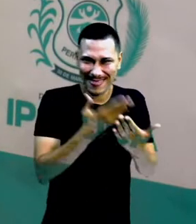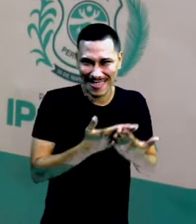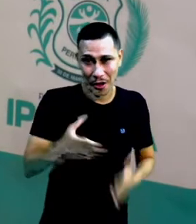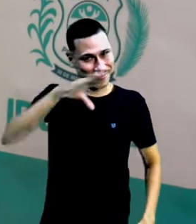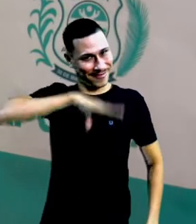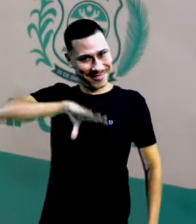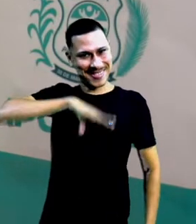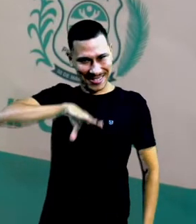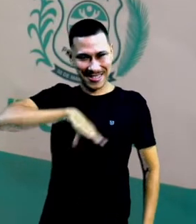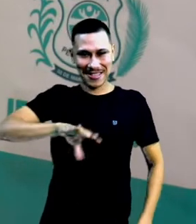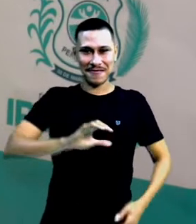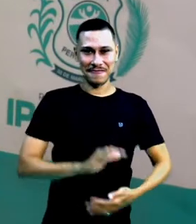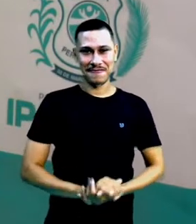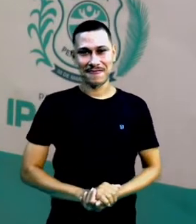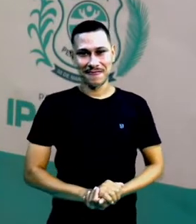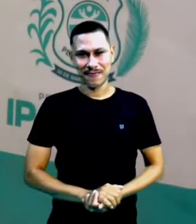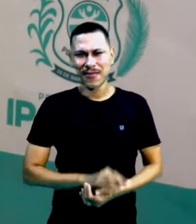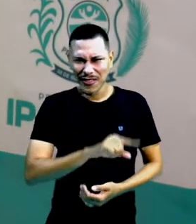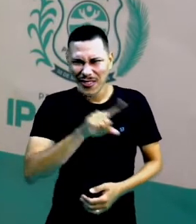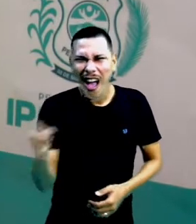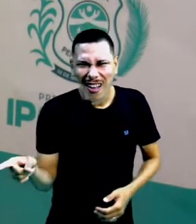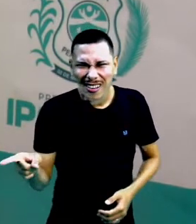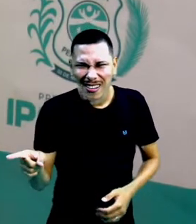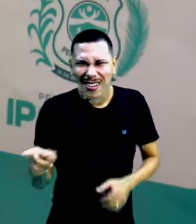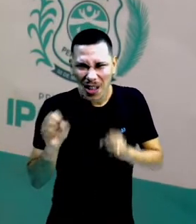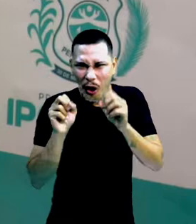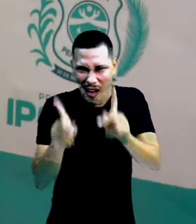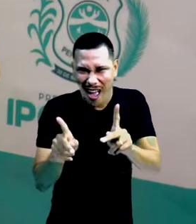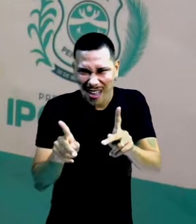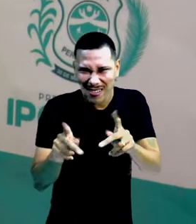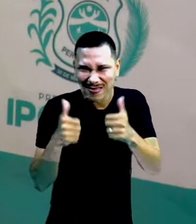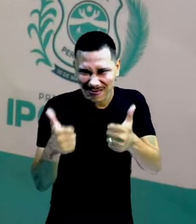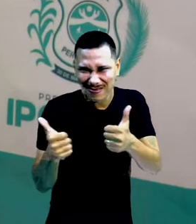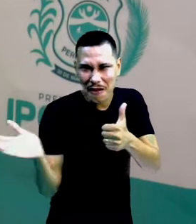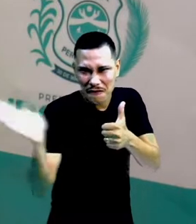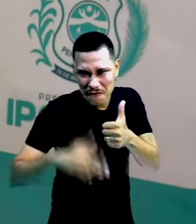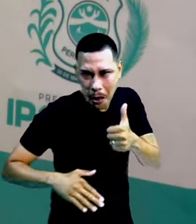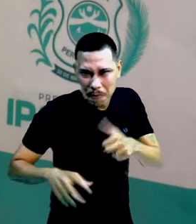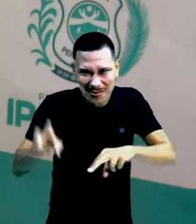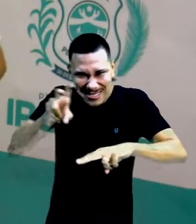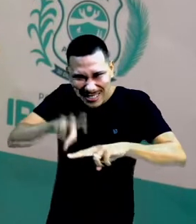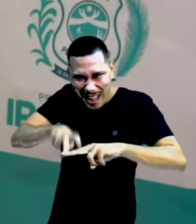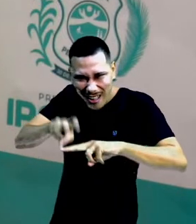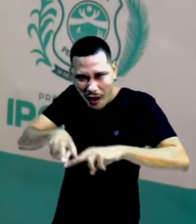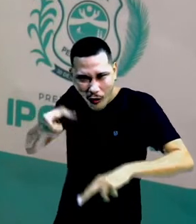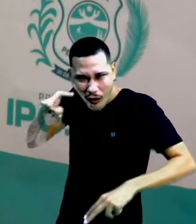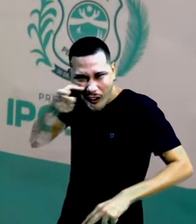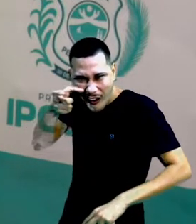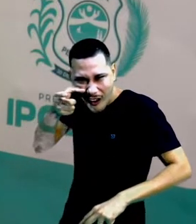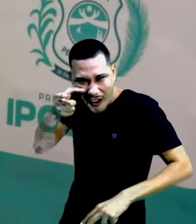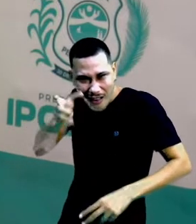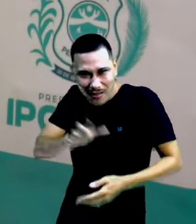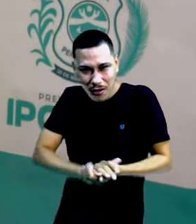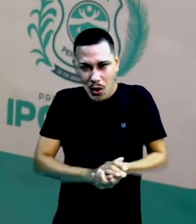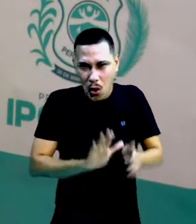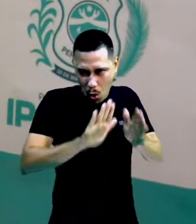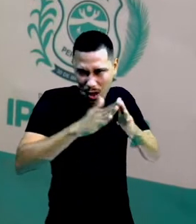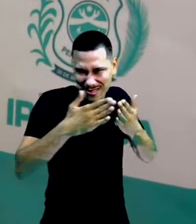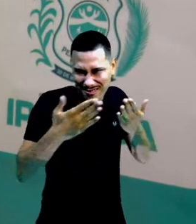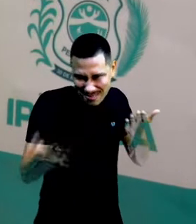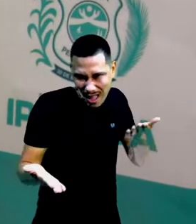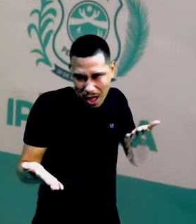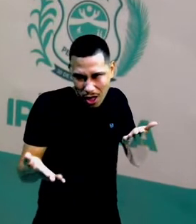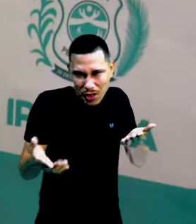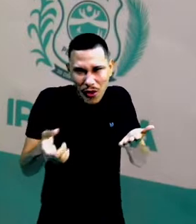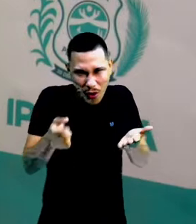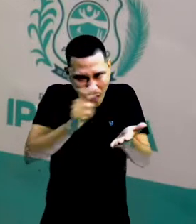língua portuguesa. Todo mundo preparado? Então, senta aí no sofá, pega aquele caderninho porque vai ter